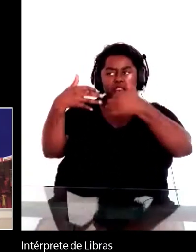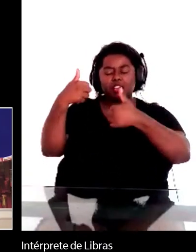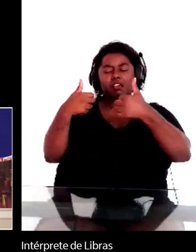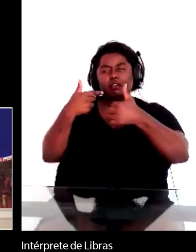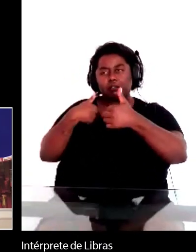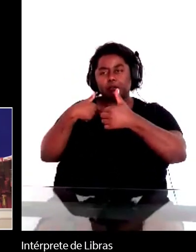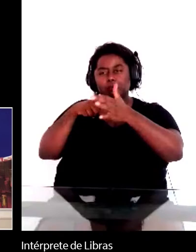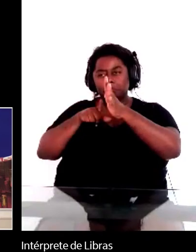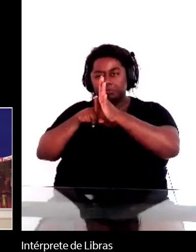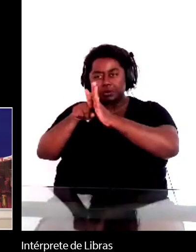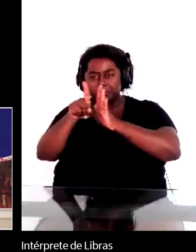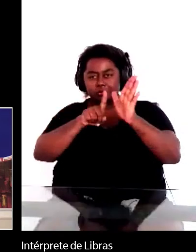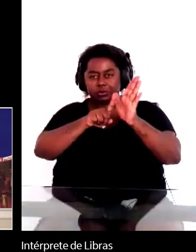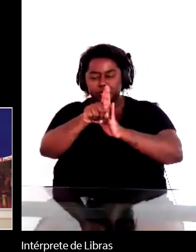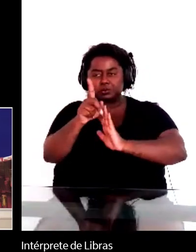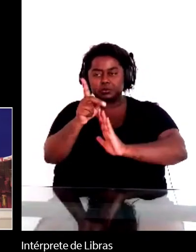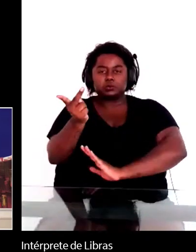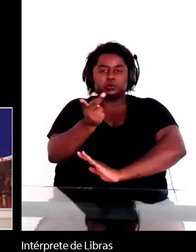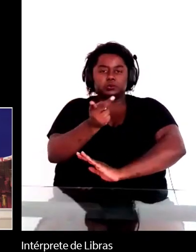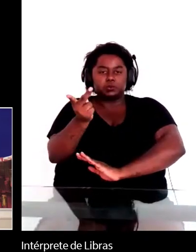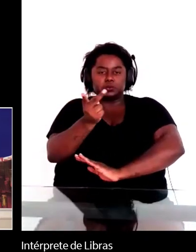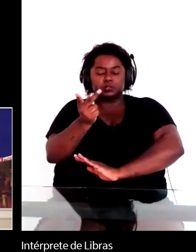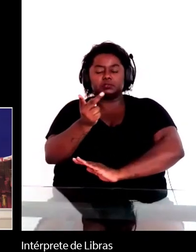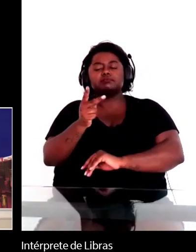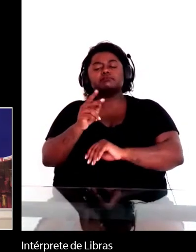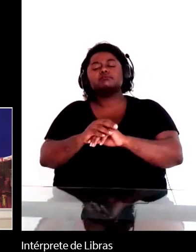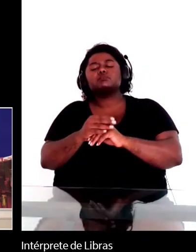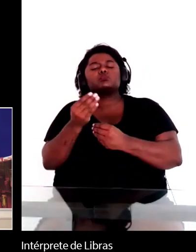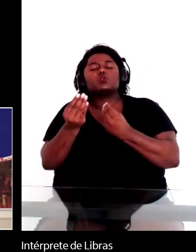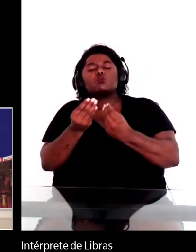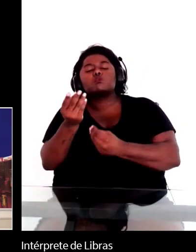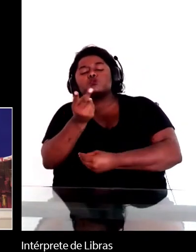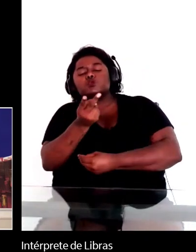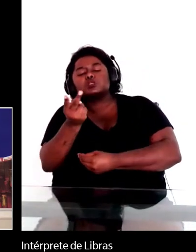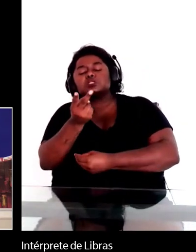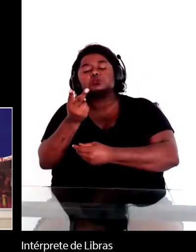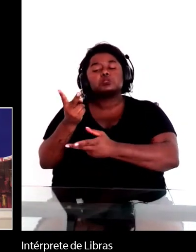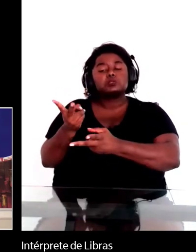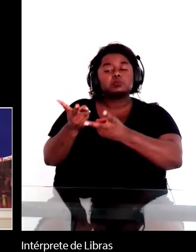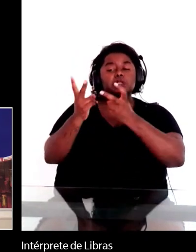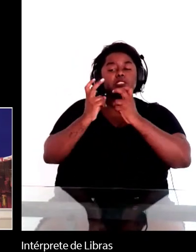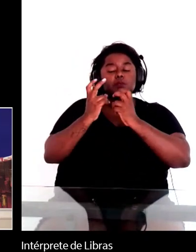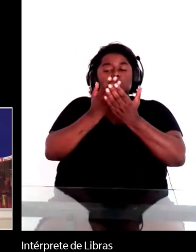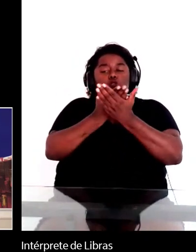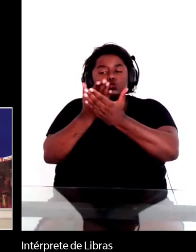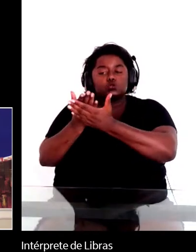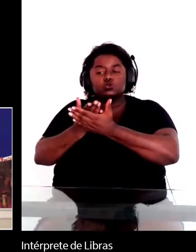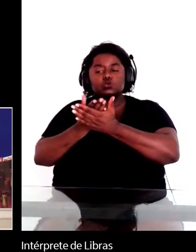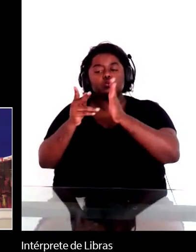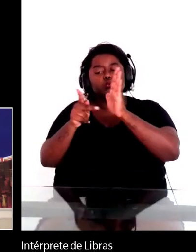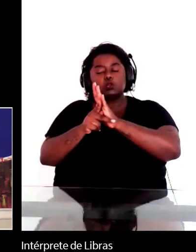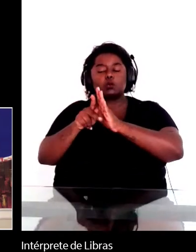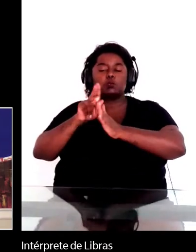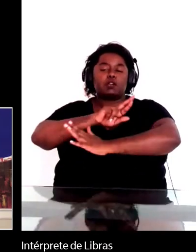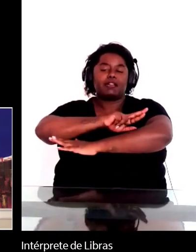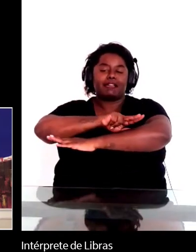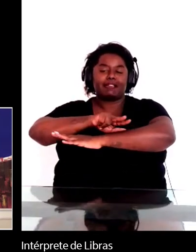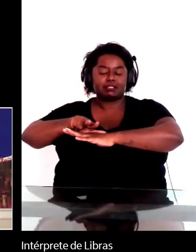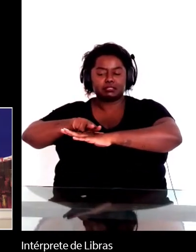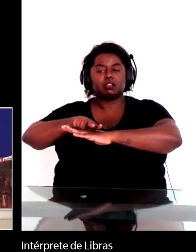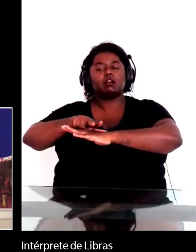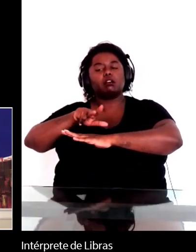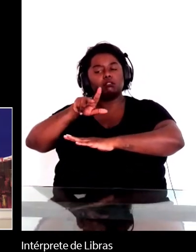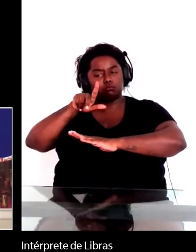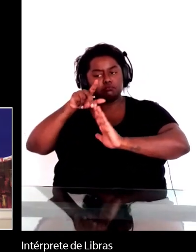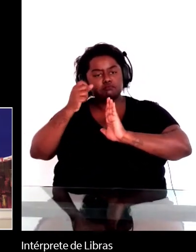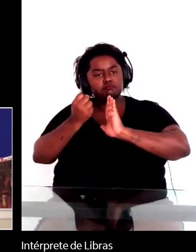até até que ponto vocês veem os estudos de raça como determinantes ou não para a recepção presente e